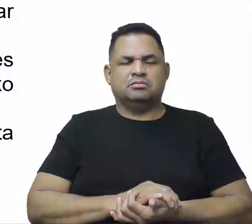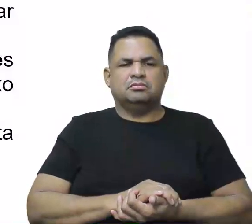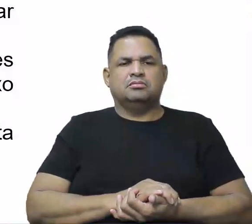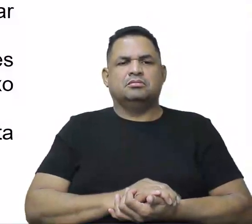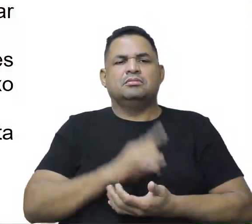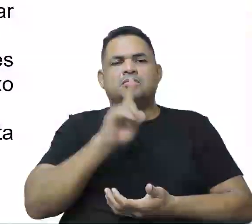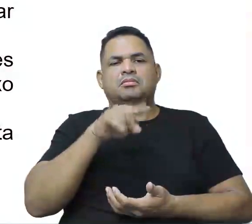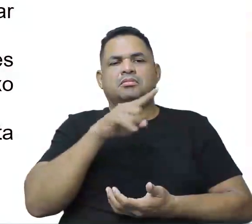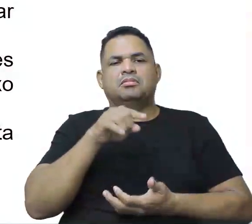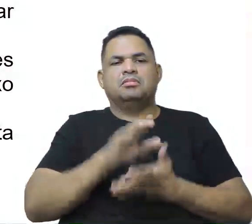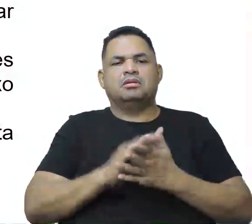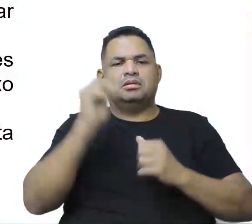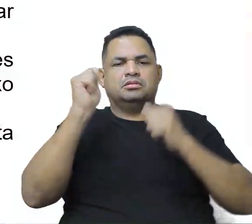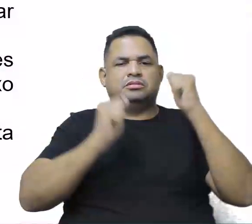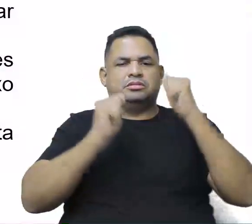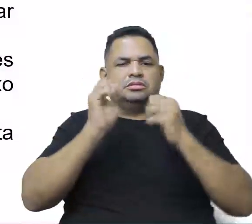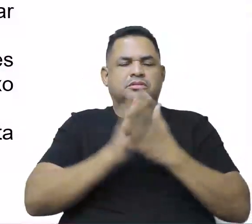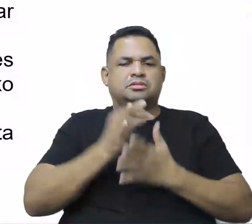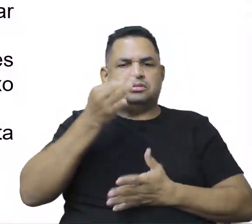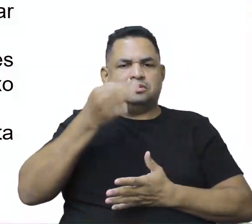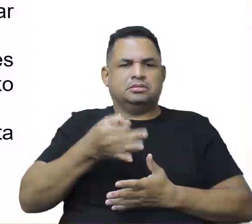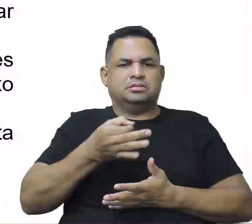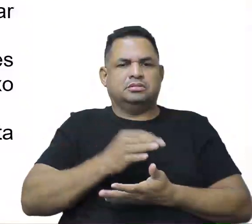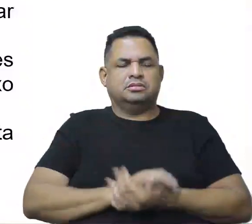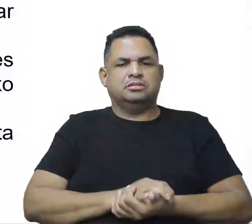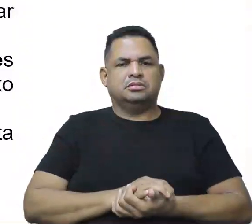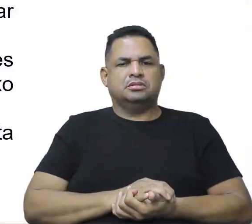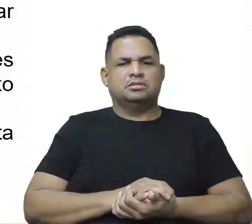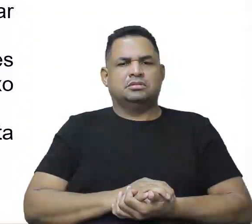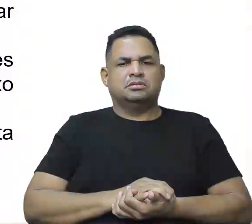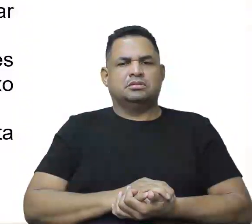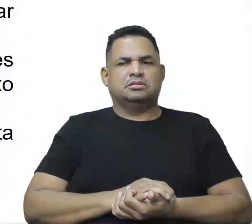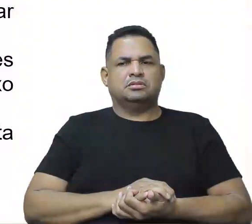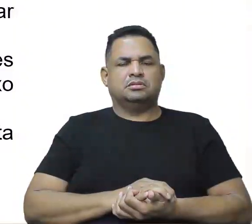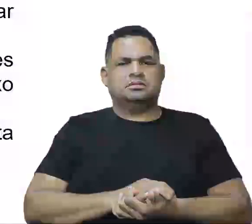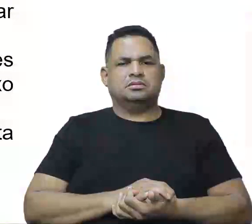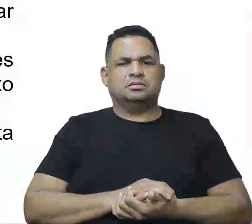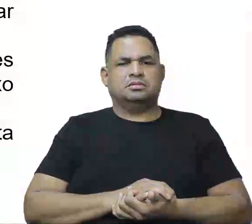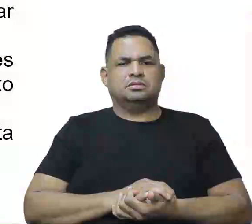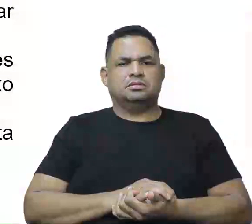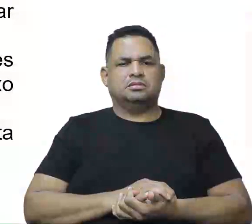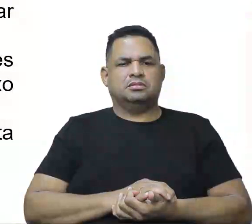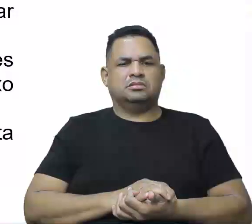Assinale a alternativa correta, né? Sobre essa indústria aí cultural, tá?